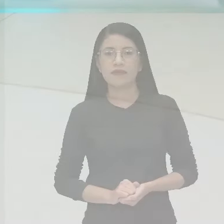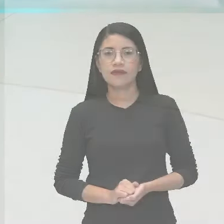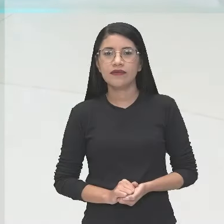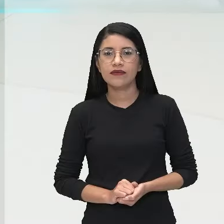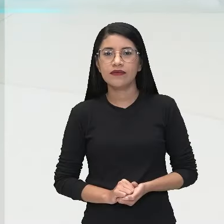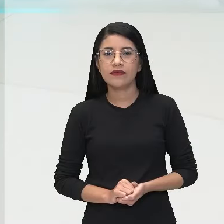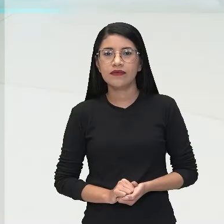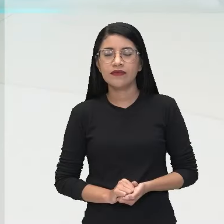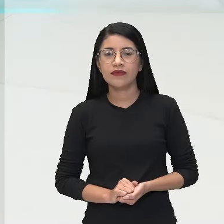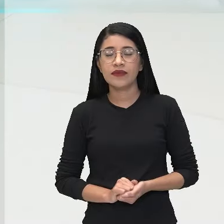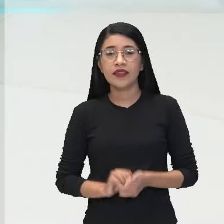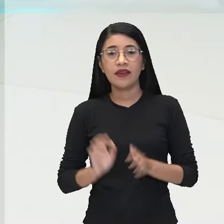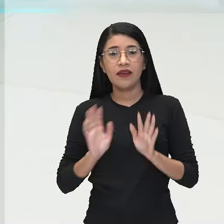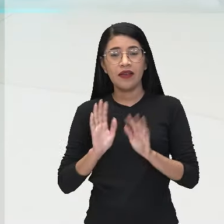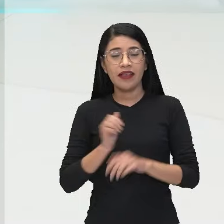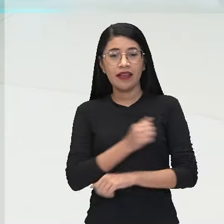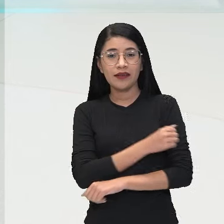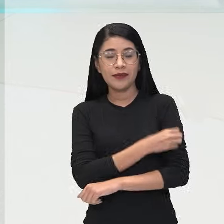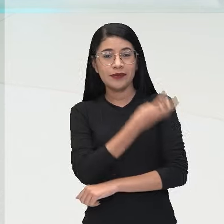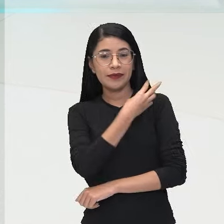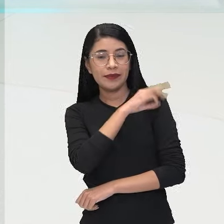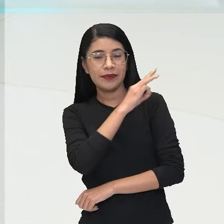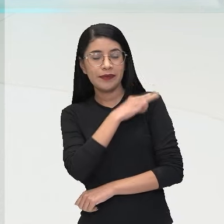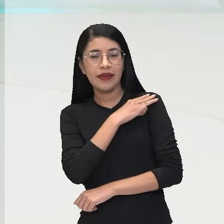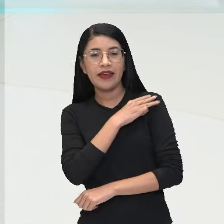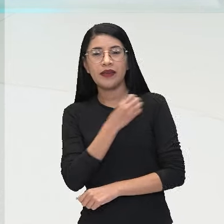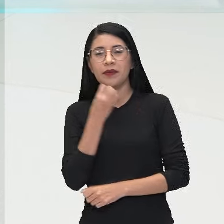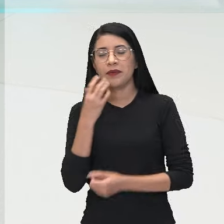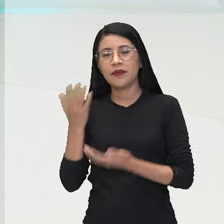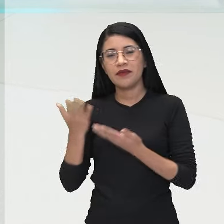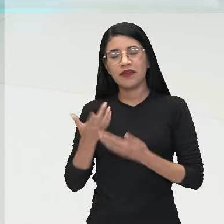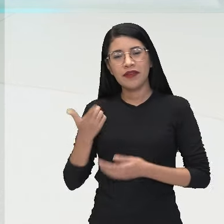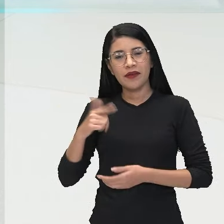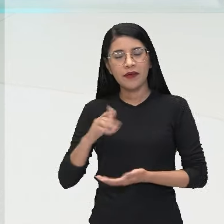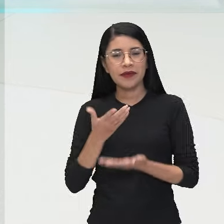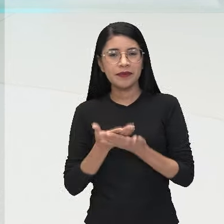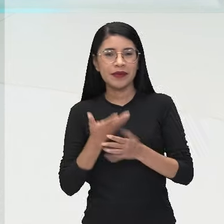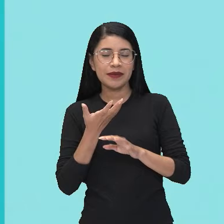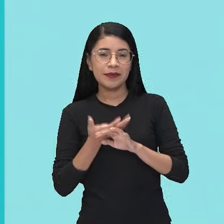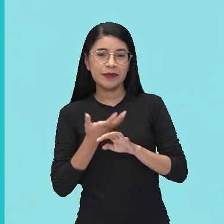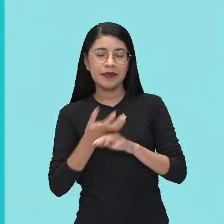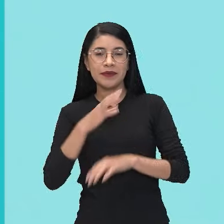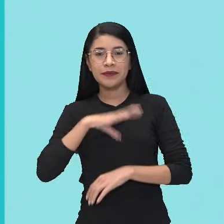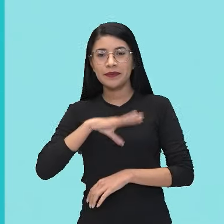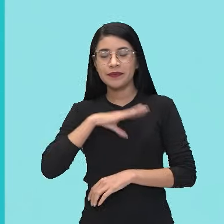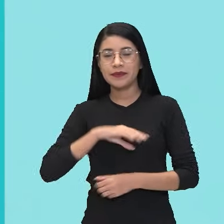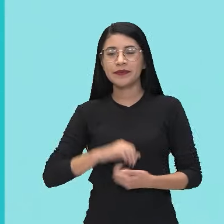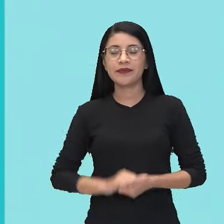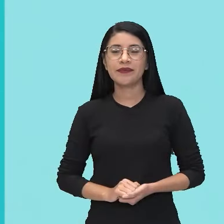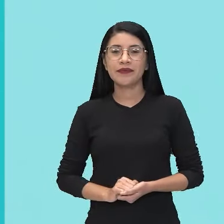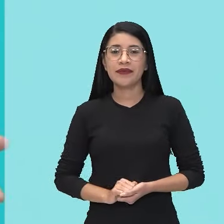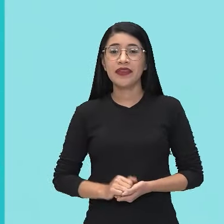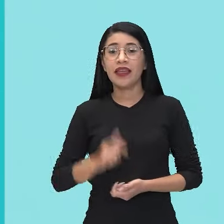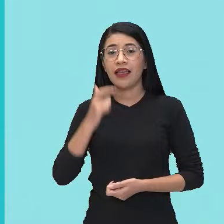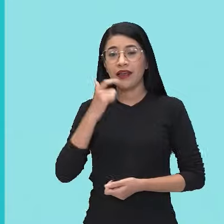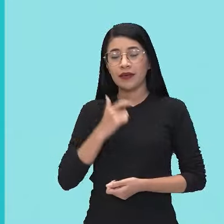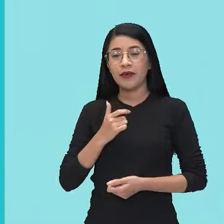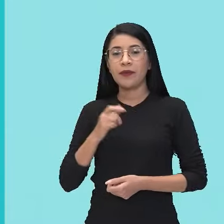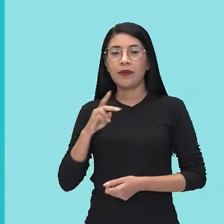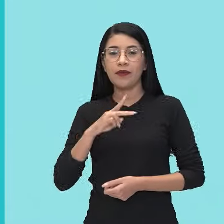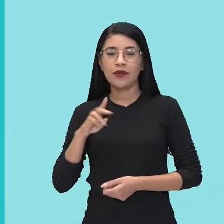Muito bem, alunos da terceira série, sejam bem-vindos a mais uma aula de língua portuguesa. Comigo, o professor